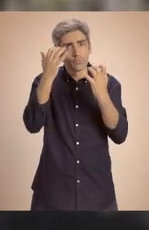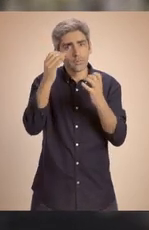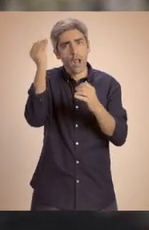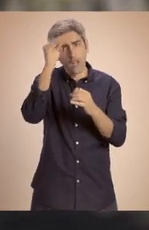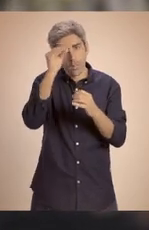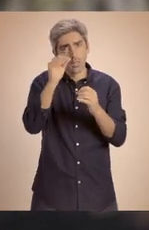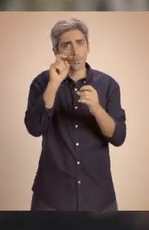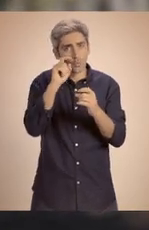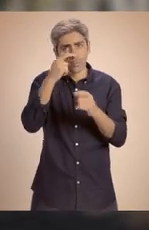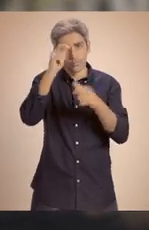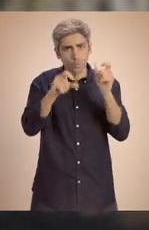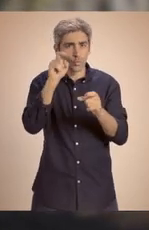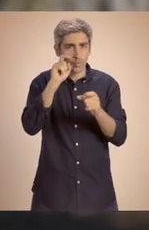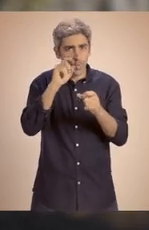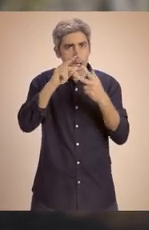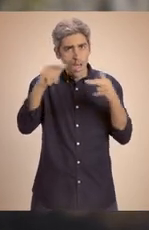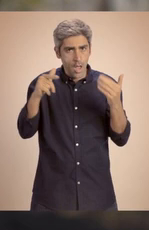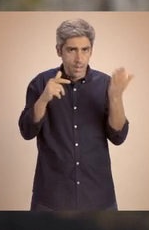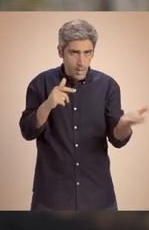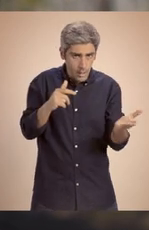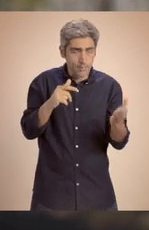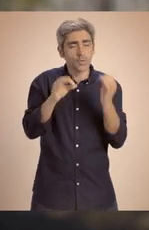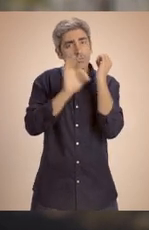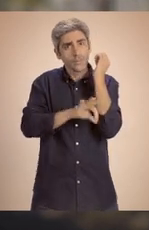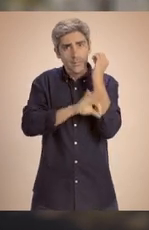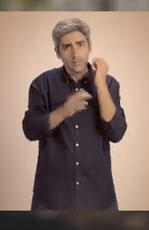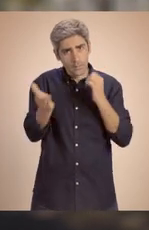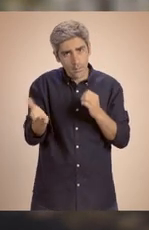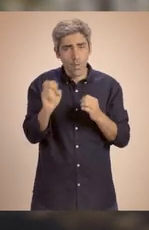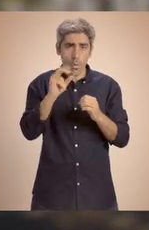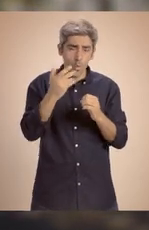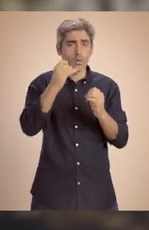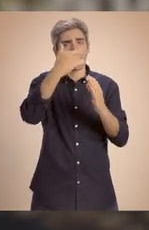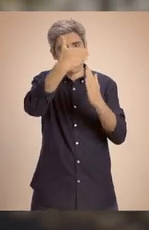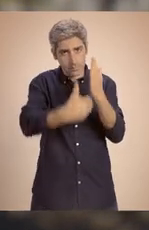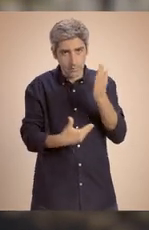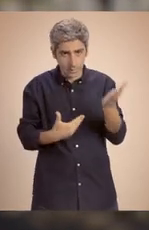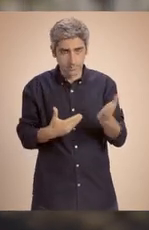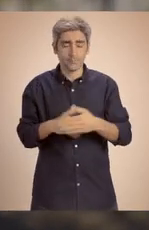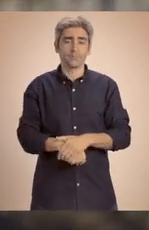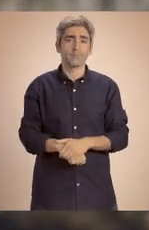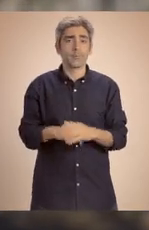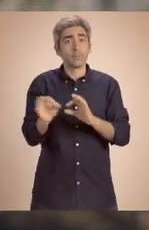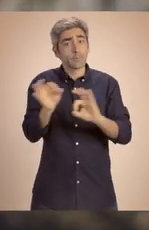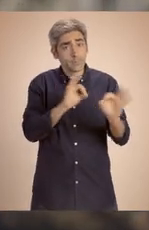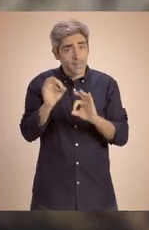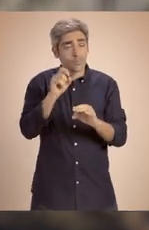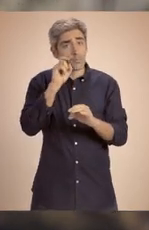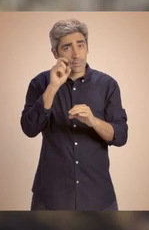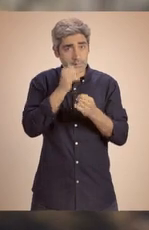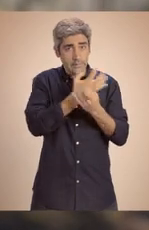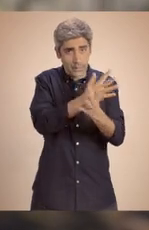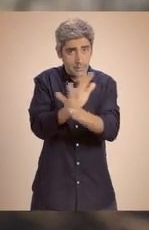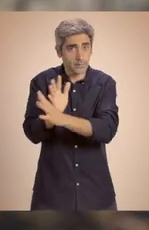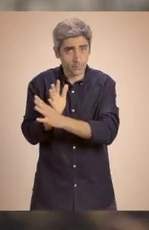programa Aldeia Segura, Pessoas Seguras. Na sua Câmara Municipal, Junta de Freguesia ou em portugalschama.pt. Prepare-se e